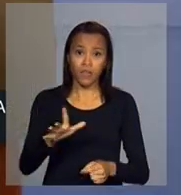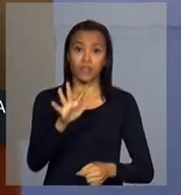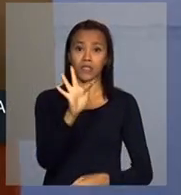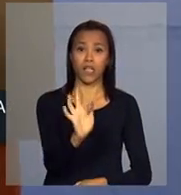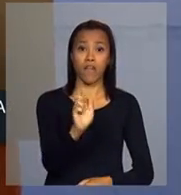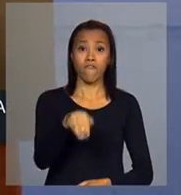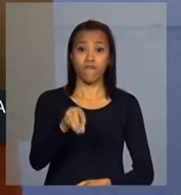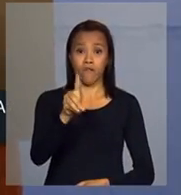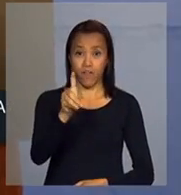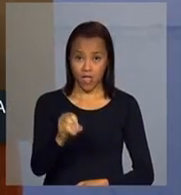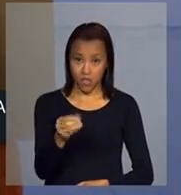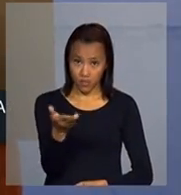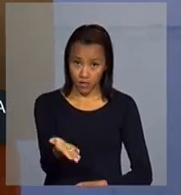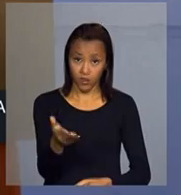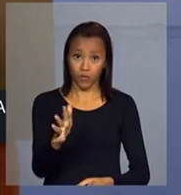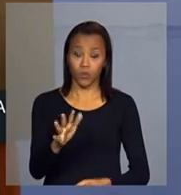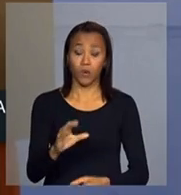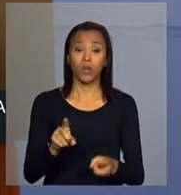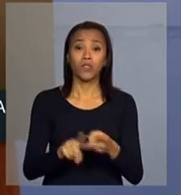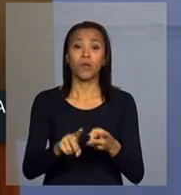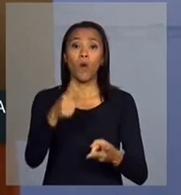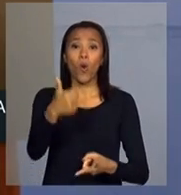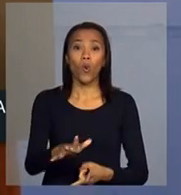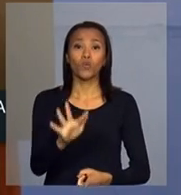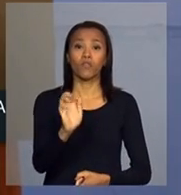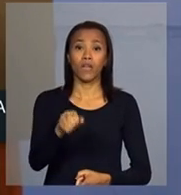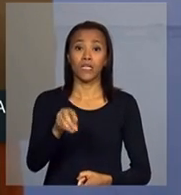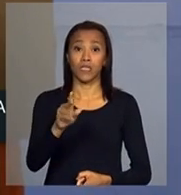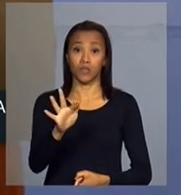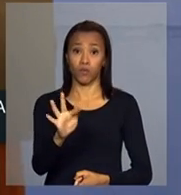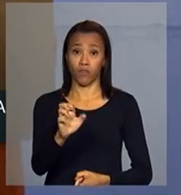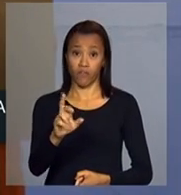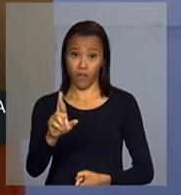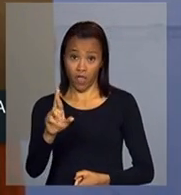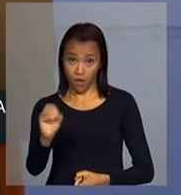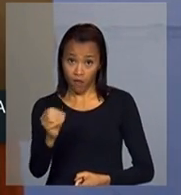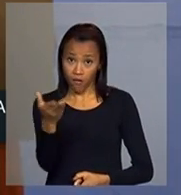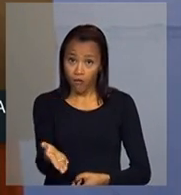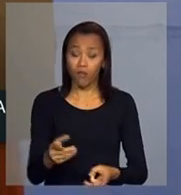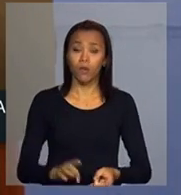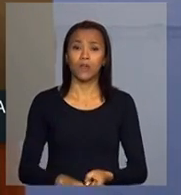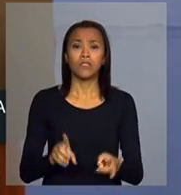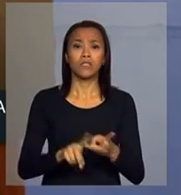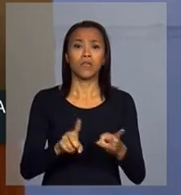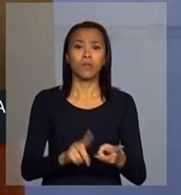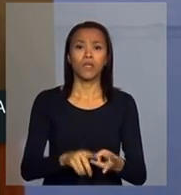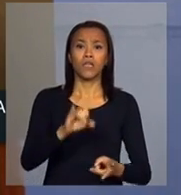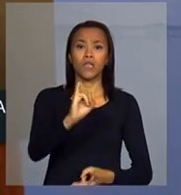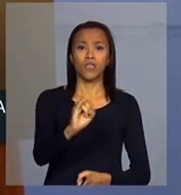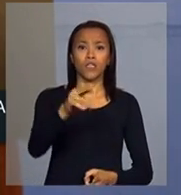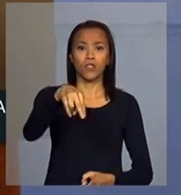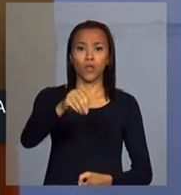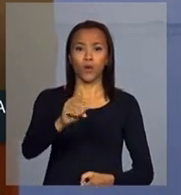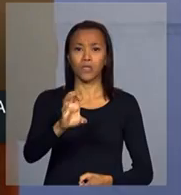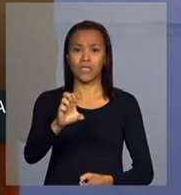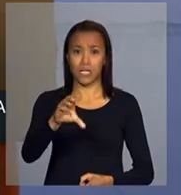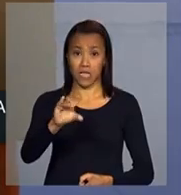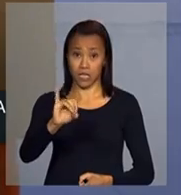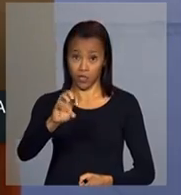Bezerra Coelho Filho, Fernando Ferro, Gonzaga Patriota, Inocêncio Oliveira,